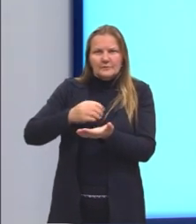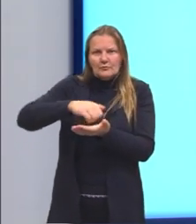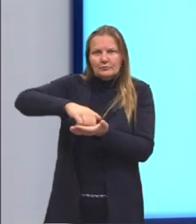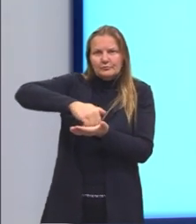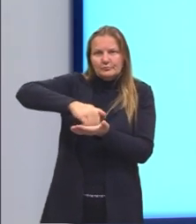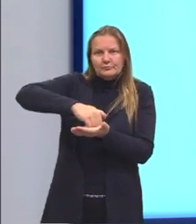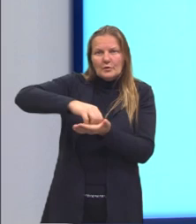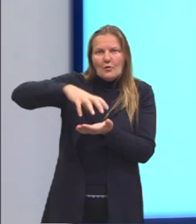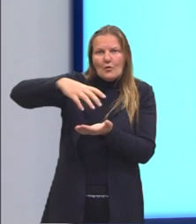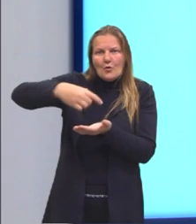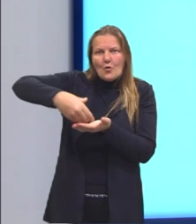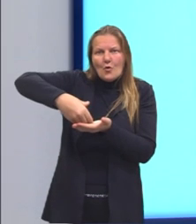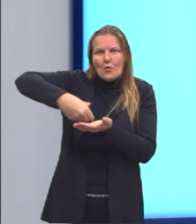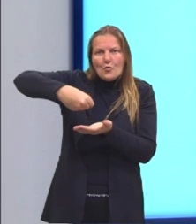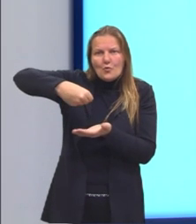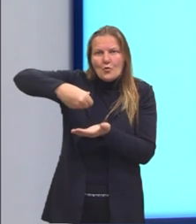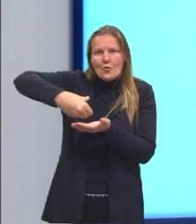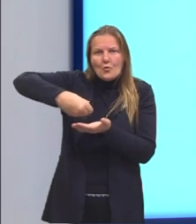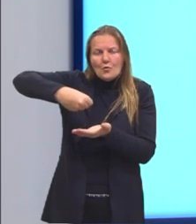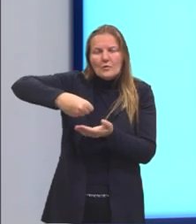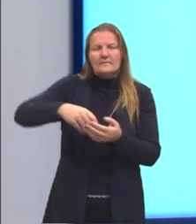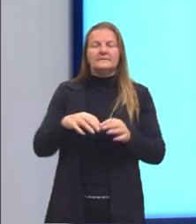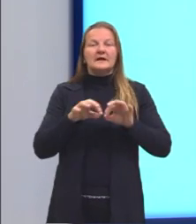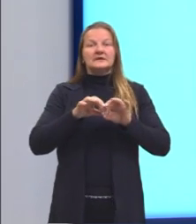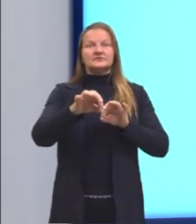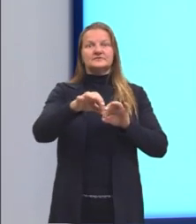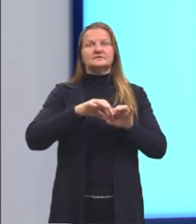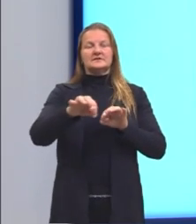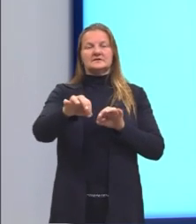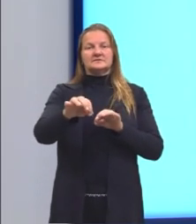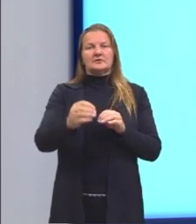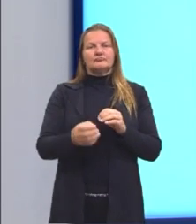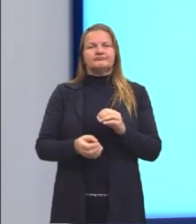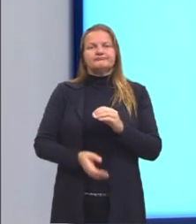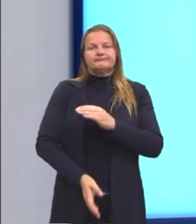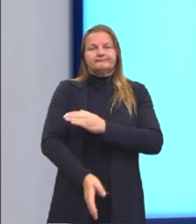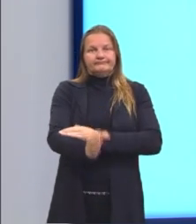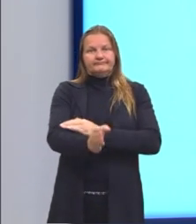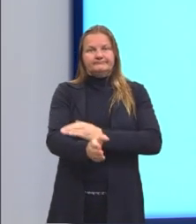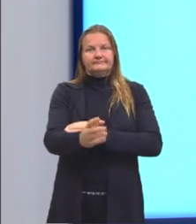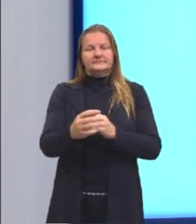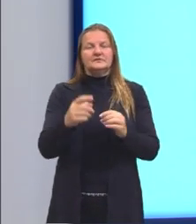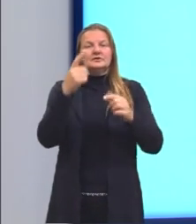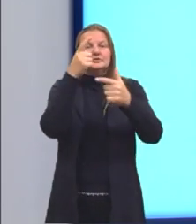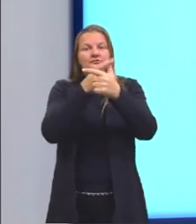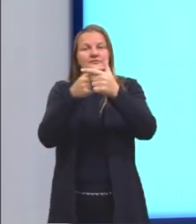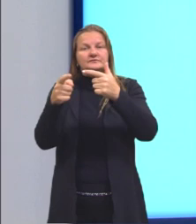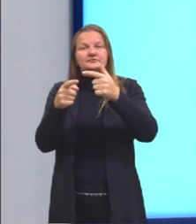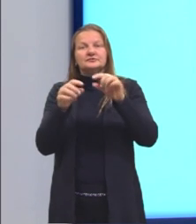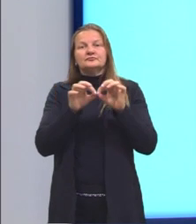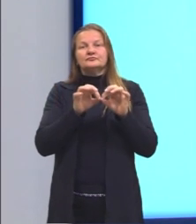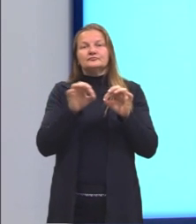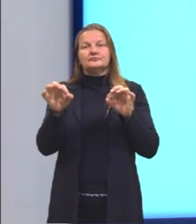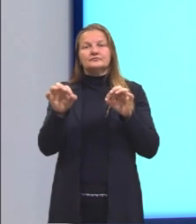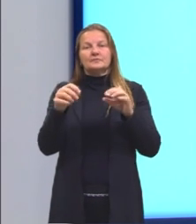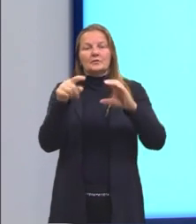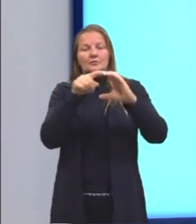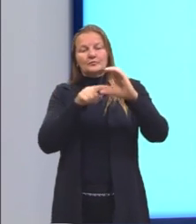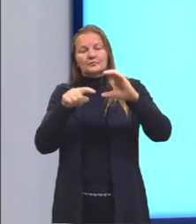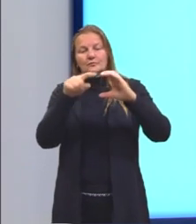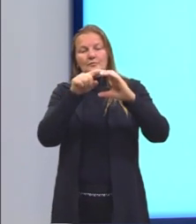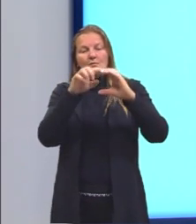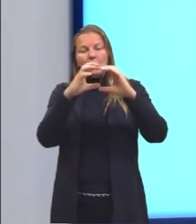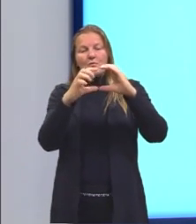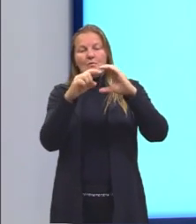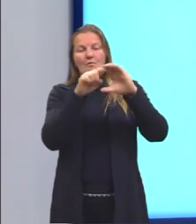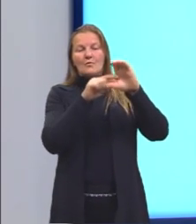ali, então, nós podemos pegar a distância total que foi percorrida e dividir pelo comprimento da circunferência,